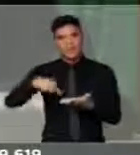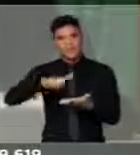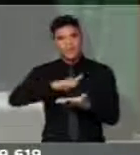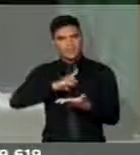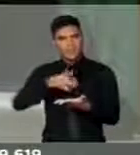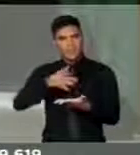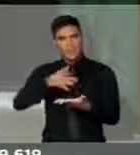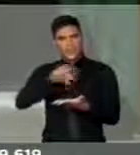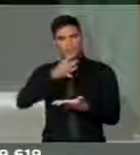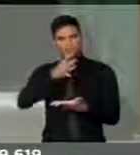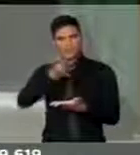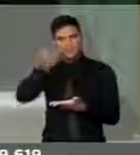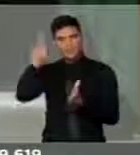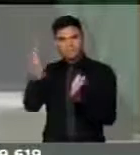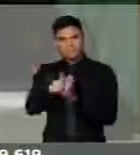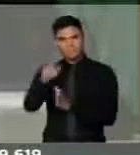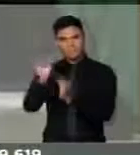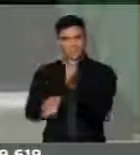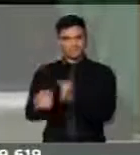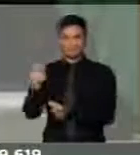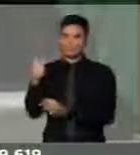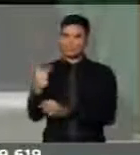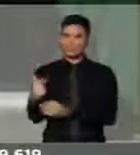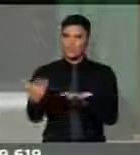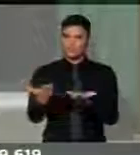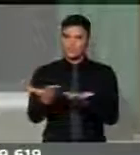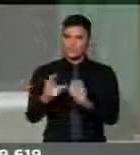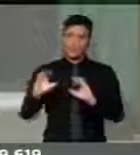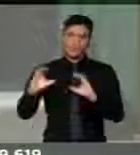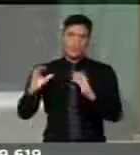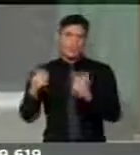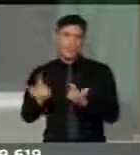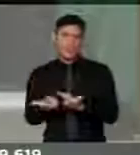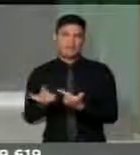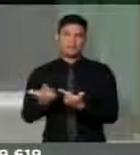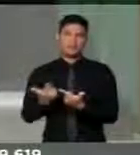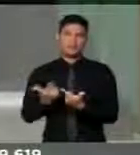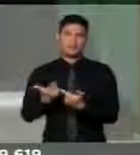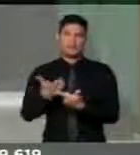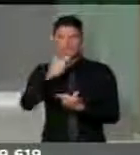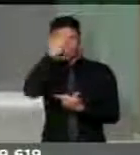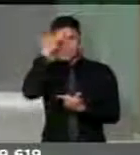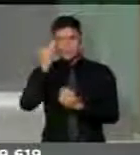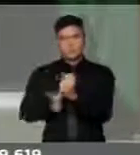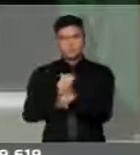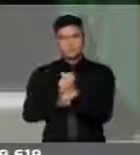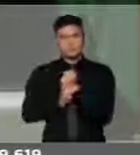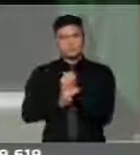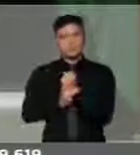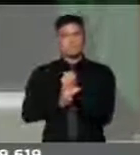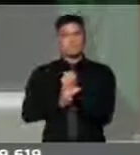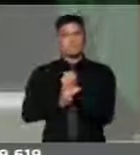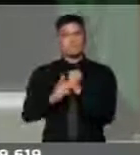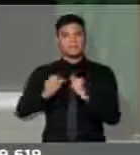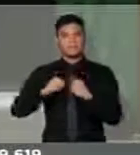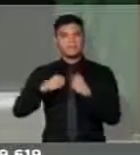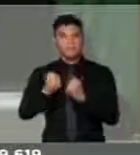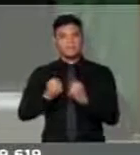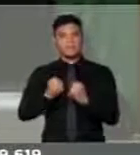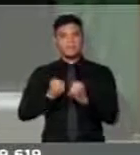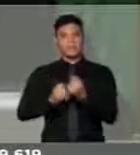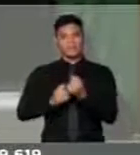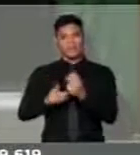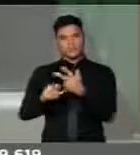um argumento jurídico. Então, é óbvio que todos os defensores do projeto de